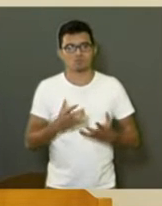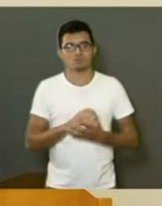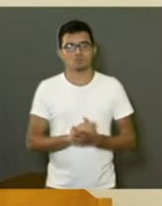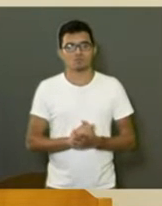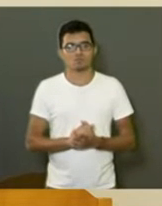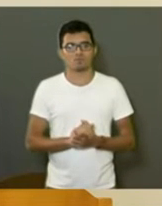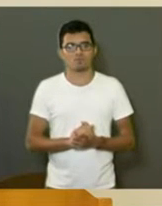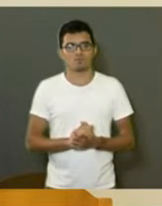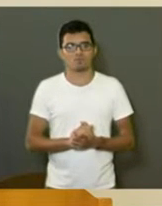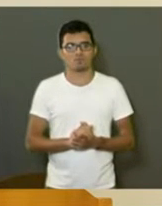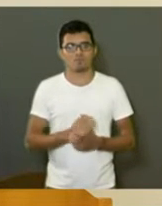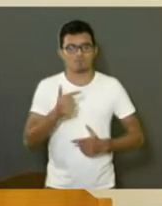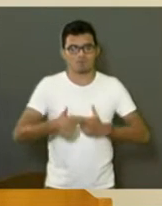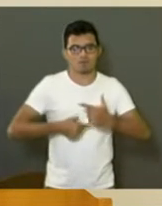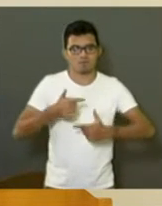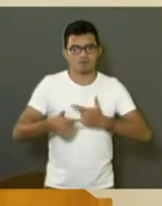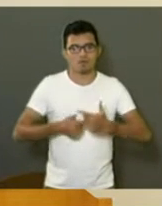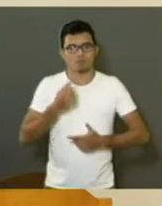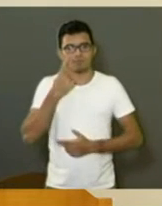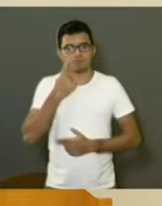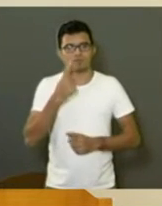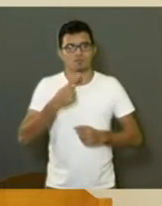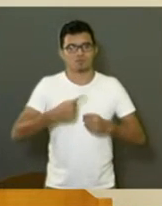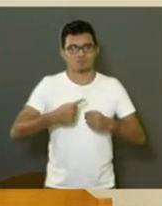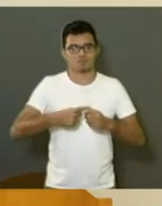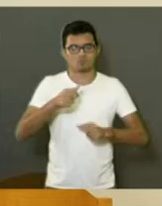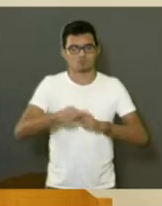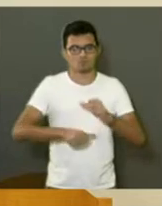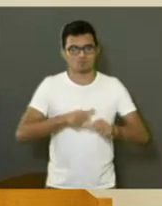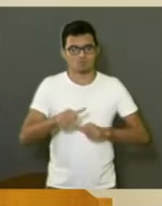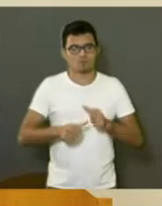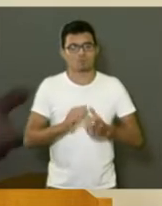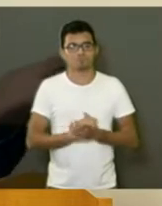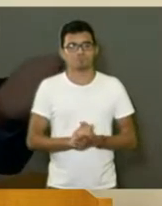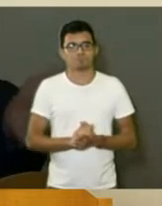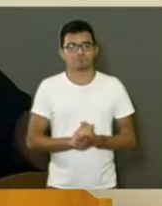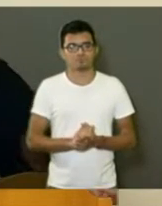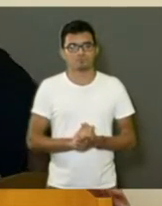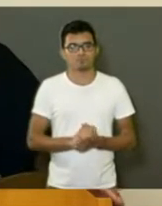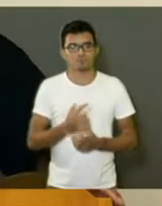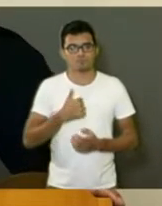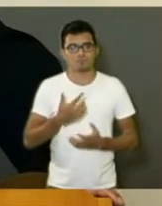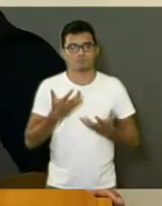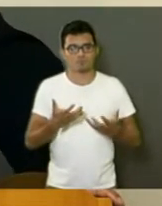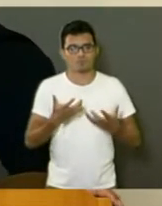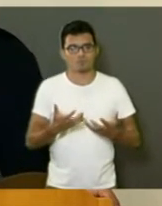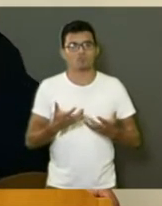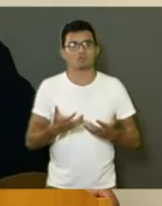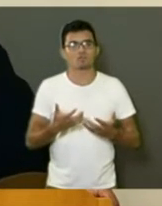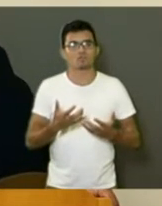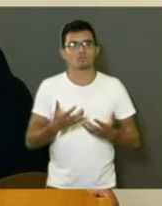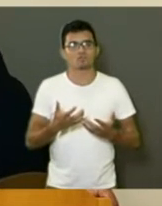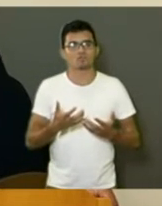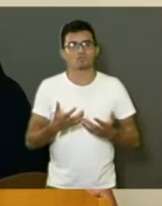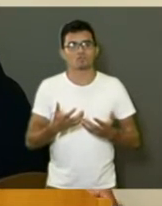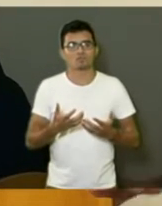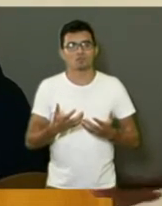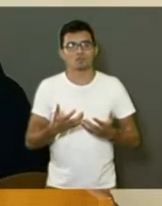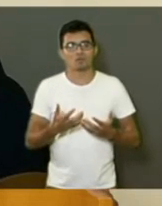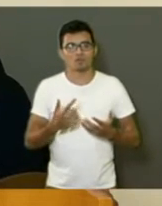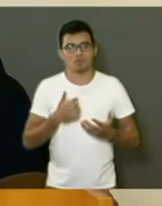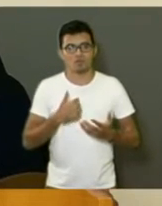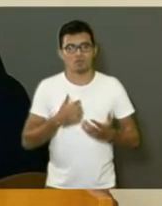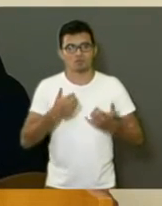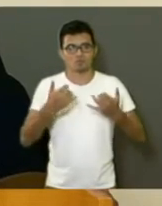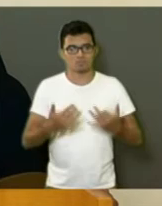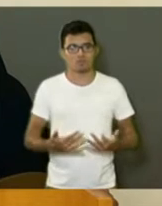para ver a nossa cidade mudar. Quero dizer para vocês que estão chegando e para quem não está nos ouvindo, eu estive aqui a dois